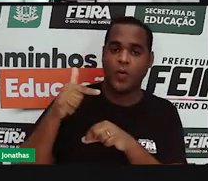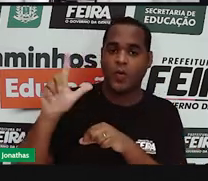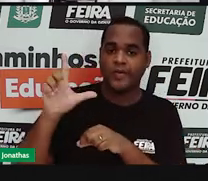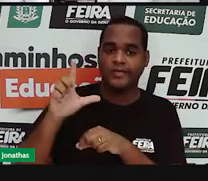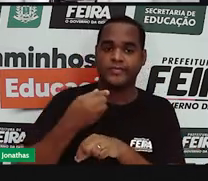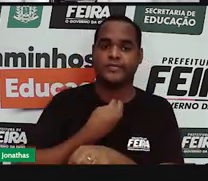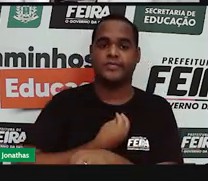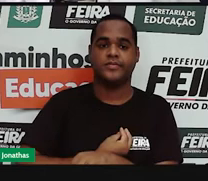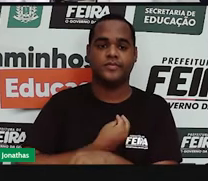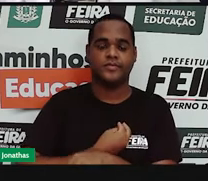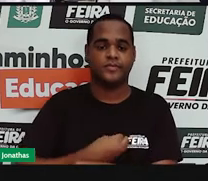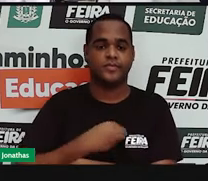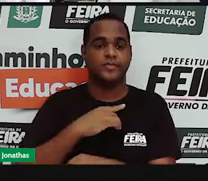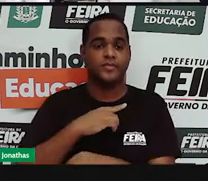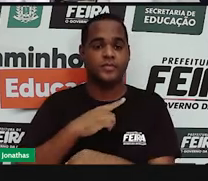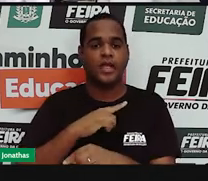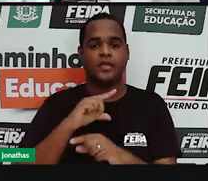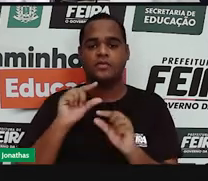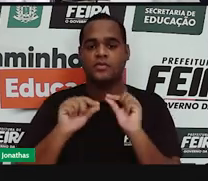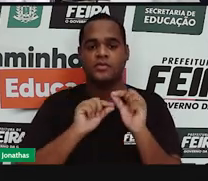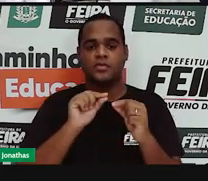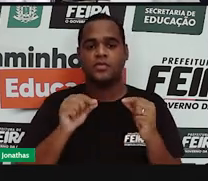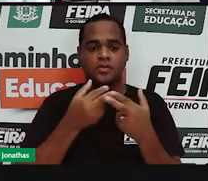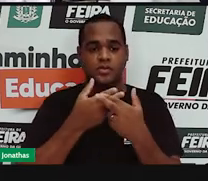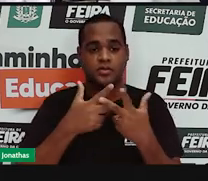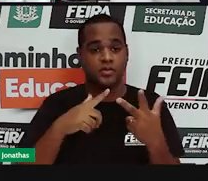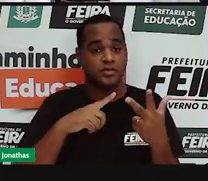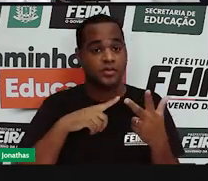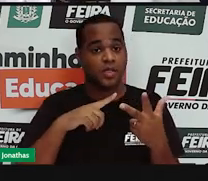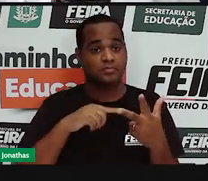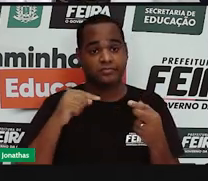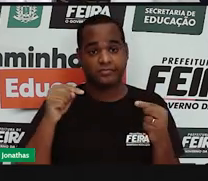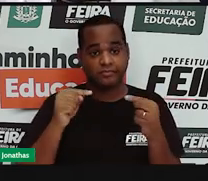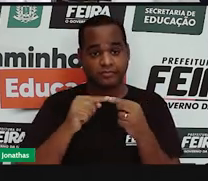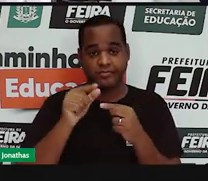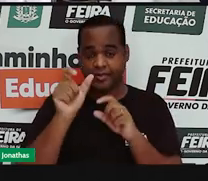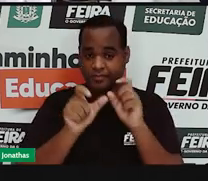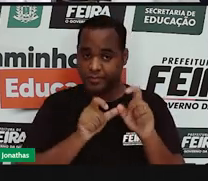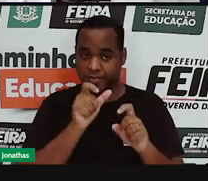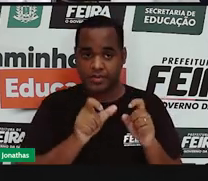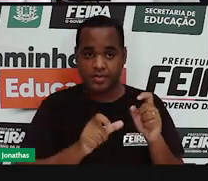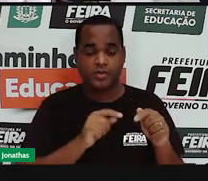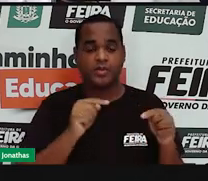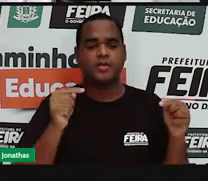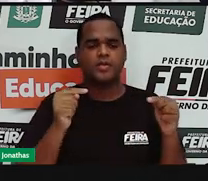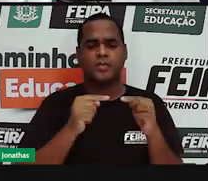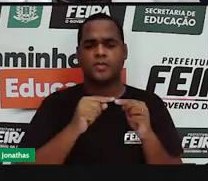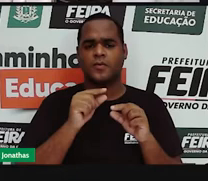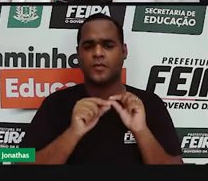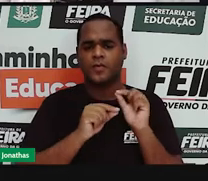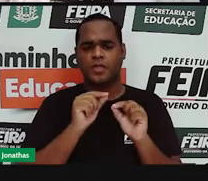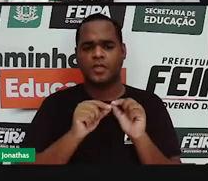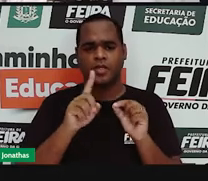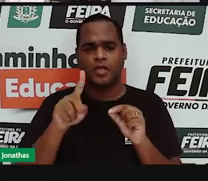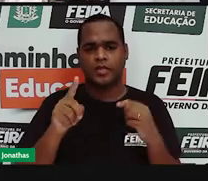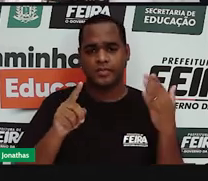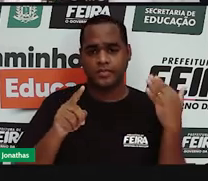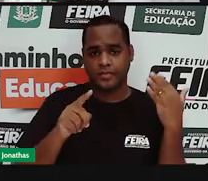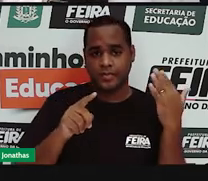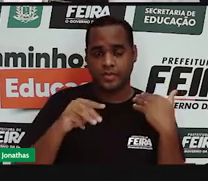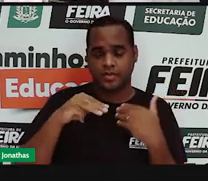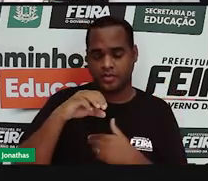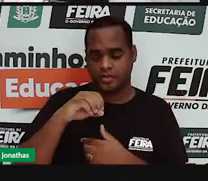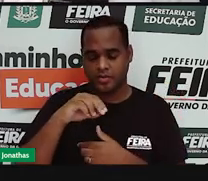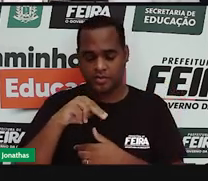E isso é algo bem característico das monarquias. A monarquia brasileira, ela adota o nome de